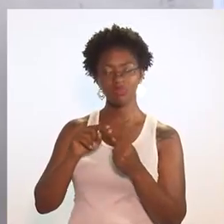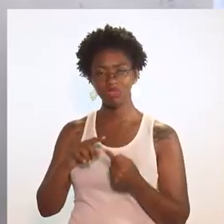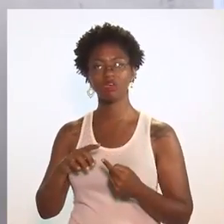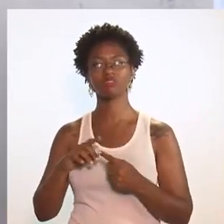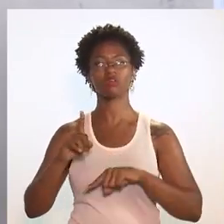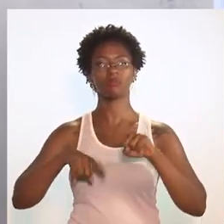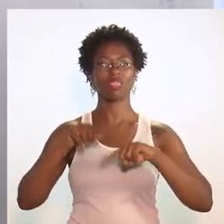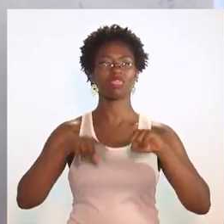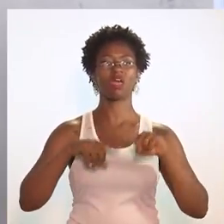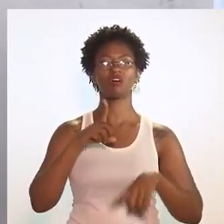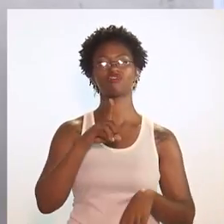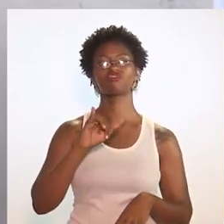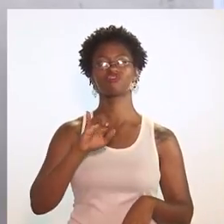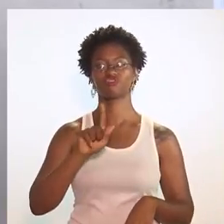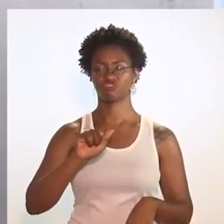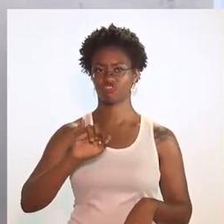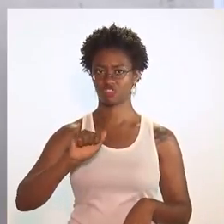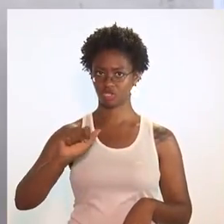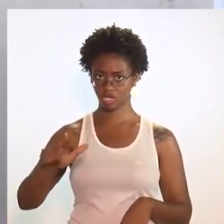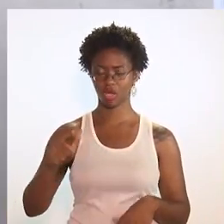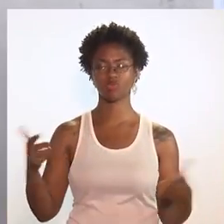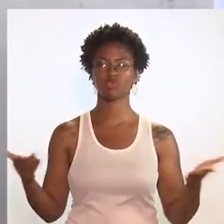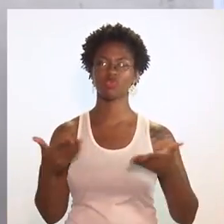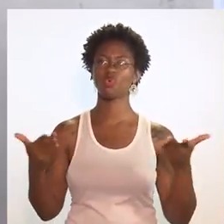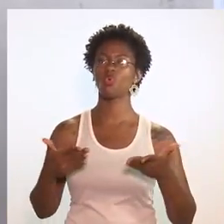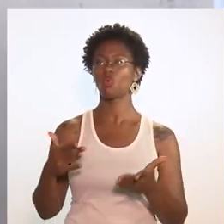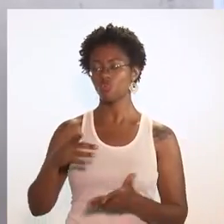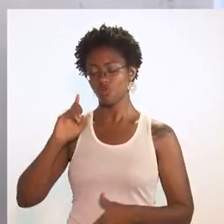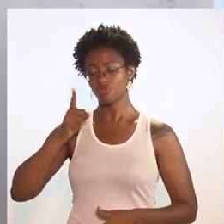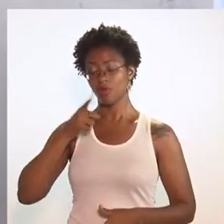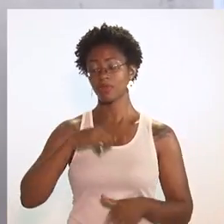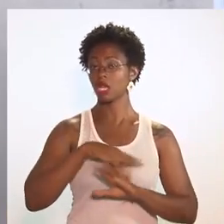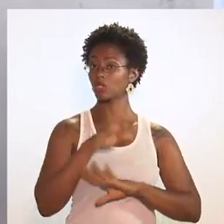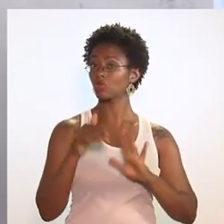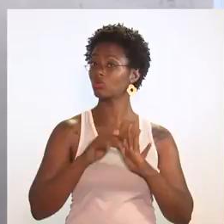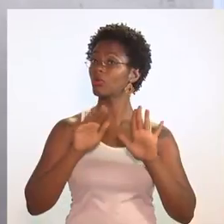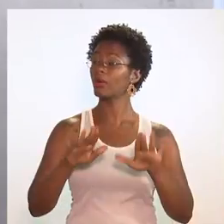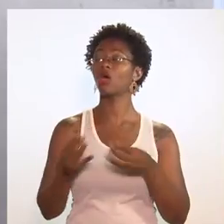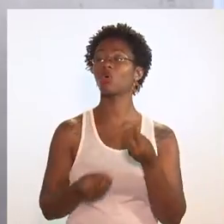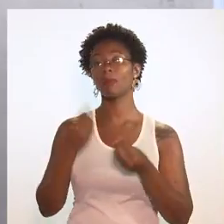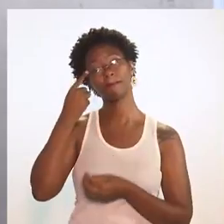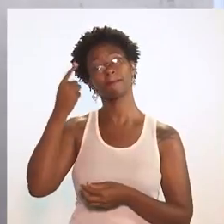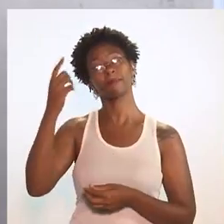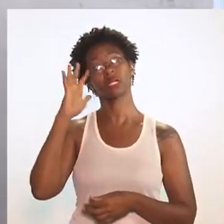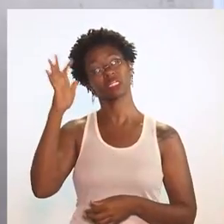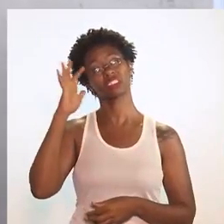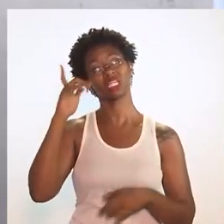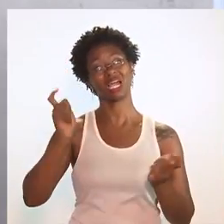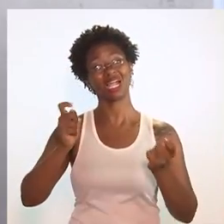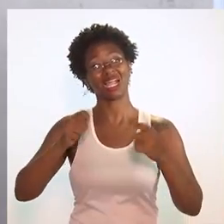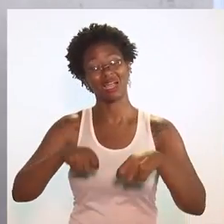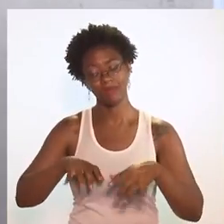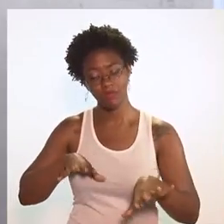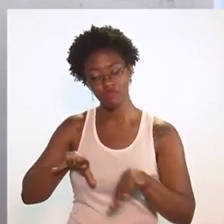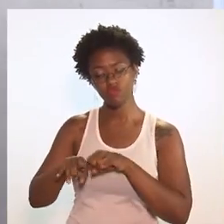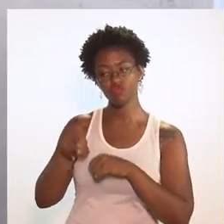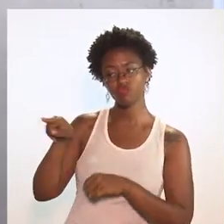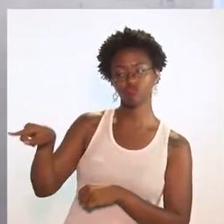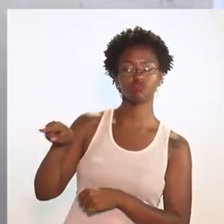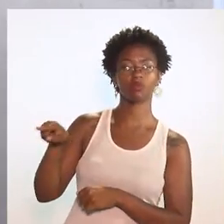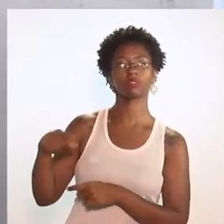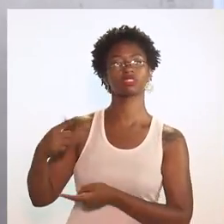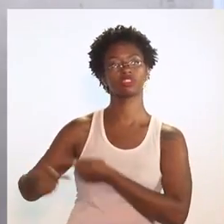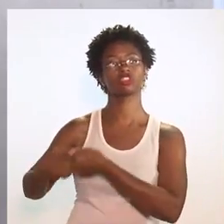às ferramentas digitais que hoje dominam aí toda essa situação. Como é está sendo pensado também essa questão da